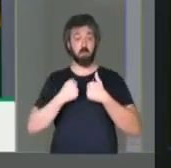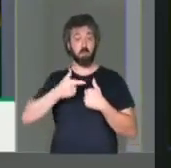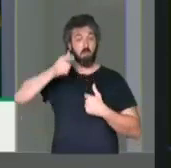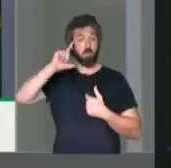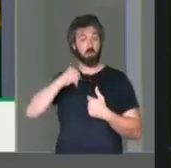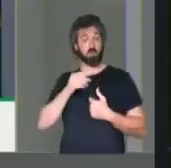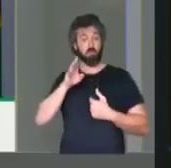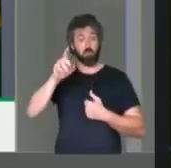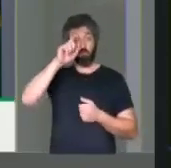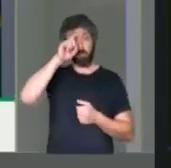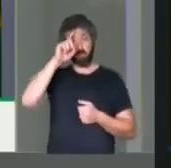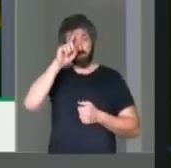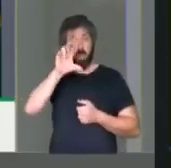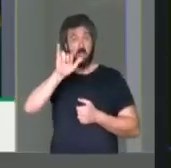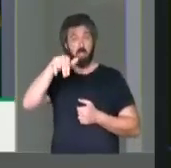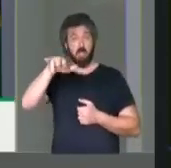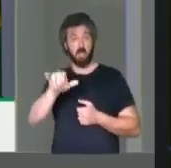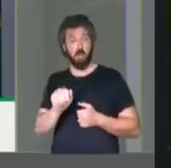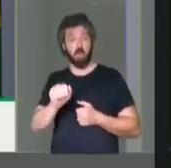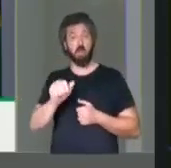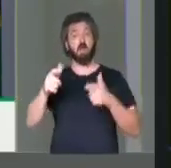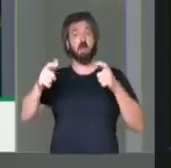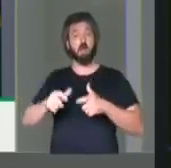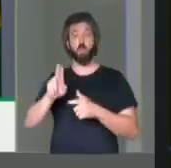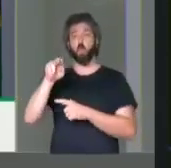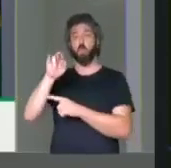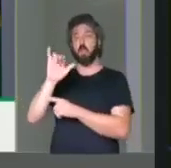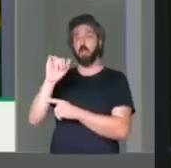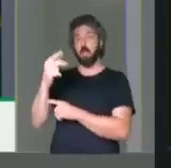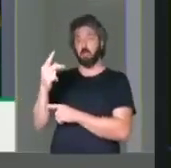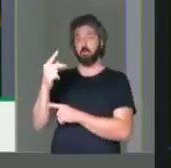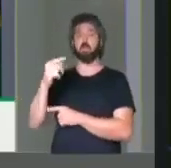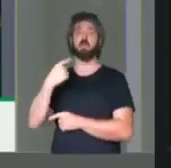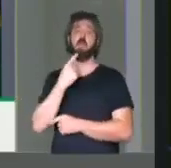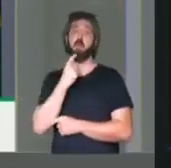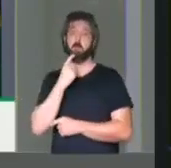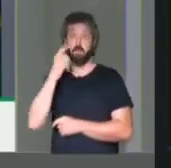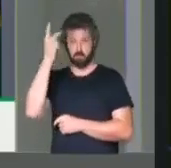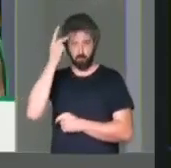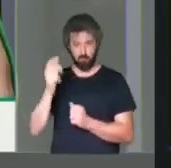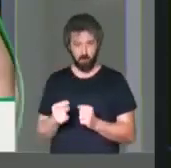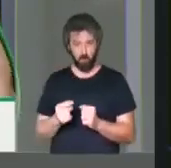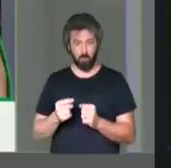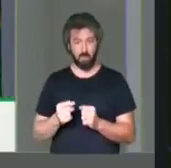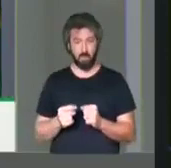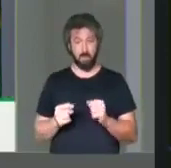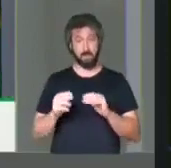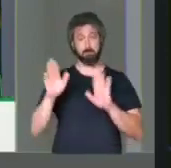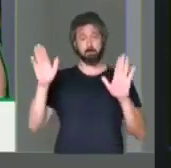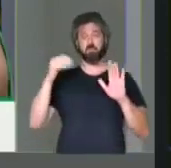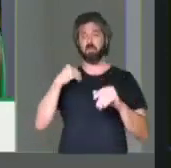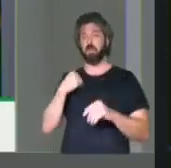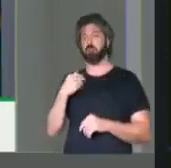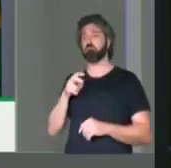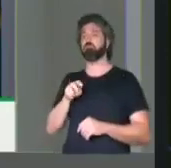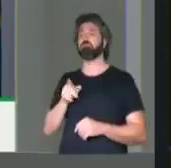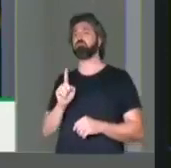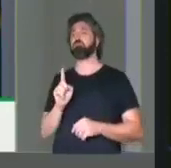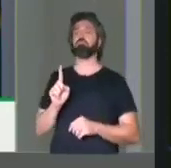estive ontem no Hospital de Clínicas, na Unicamp, da Unicamp em Campinas, e durante o passeio,